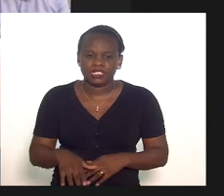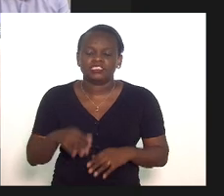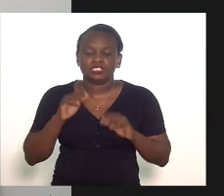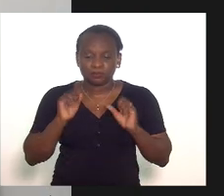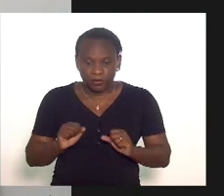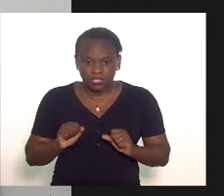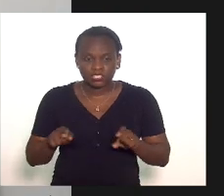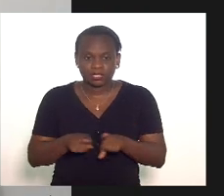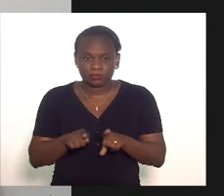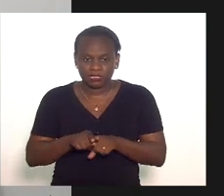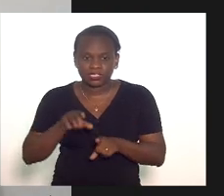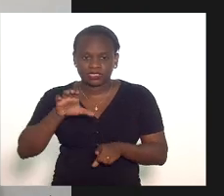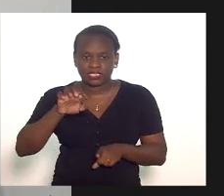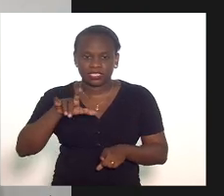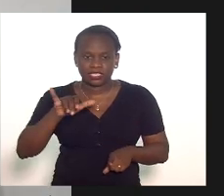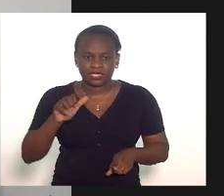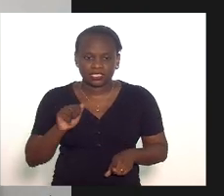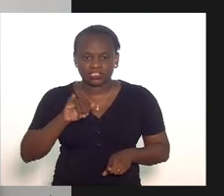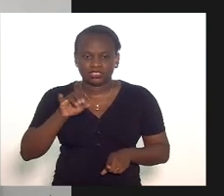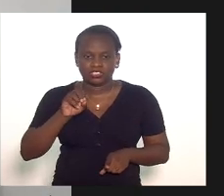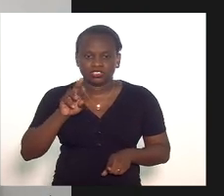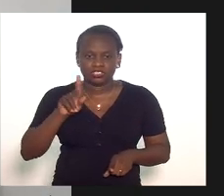possível também Célia Jordão